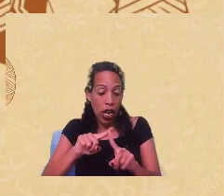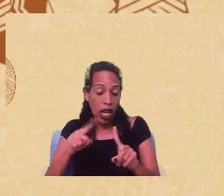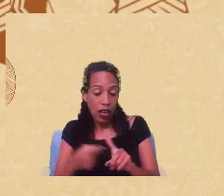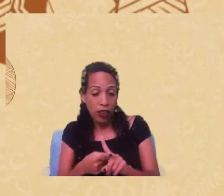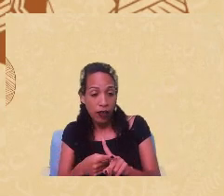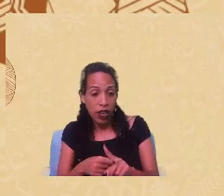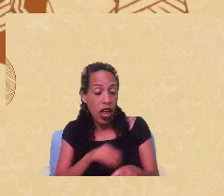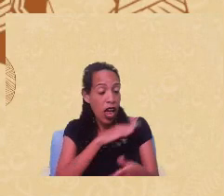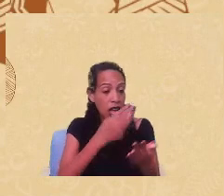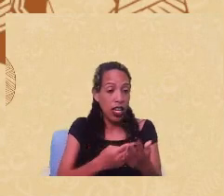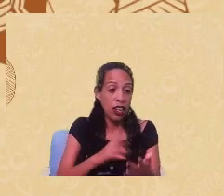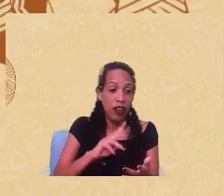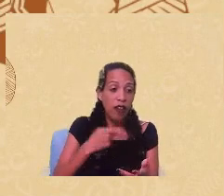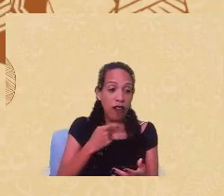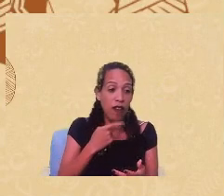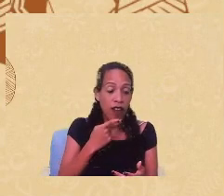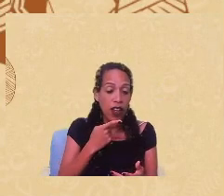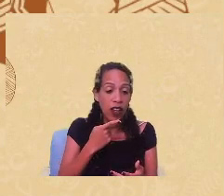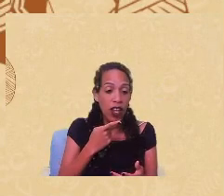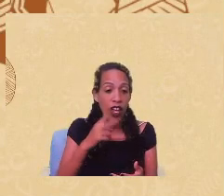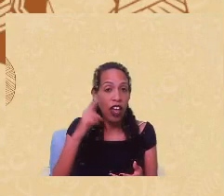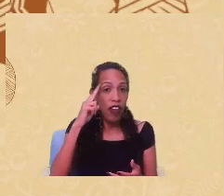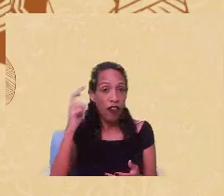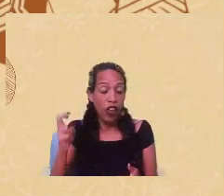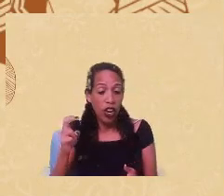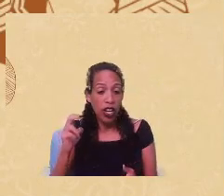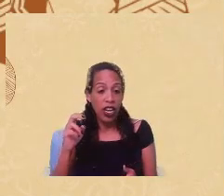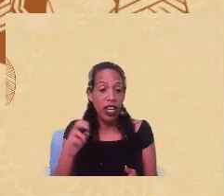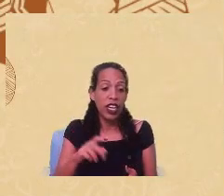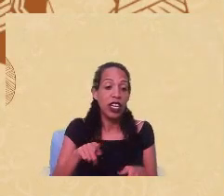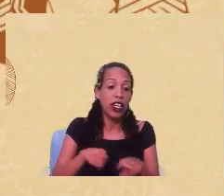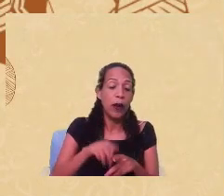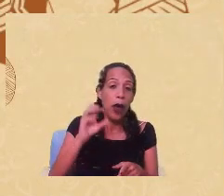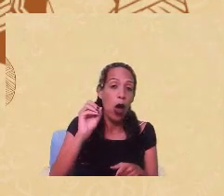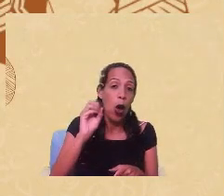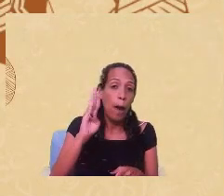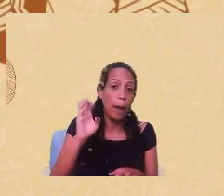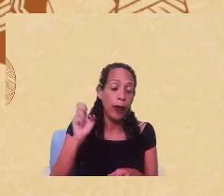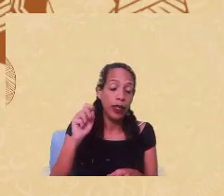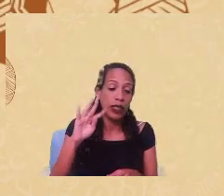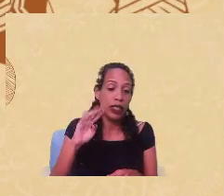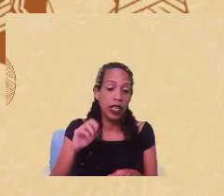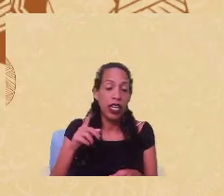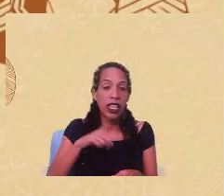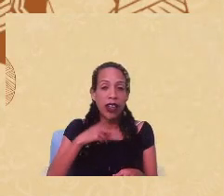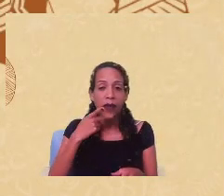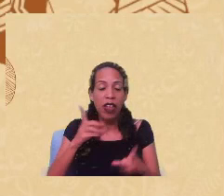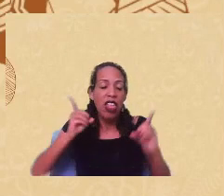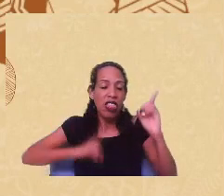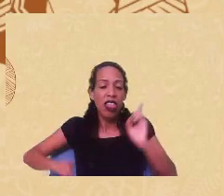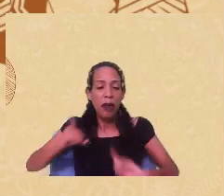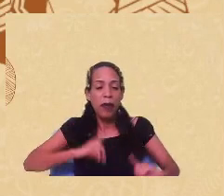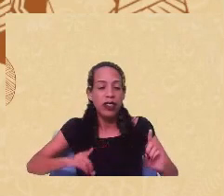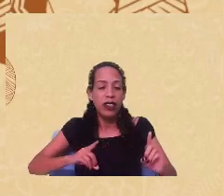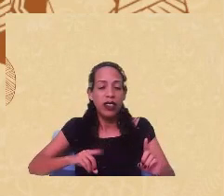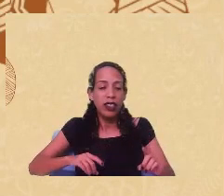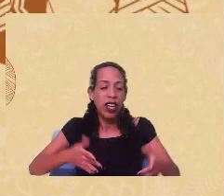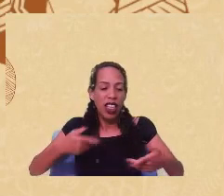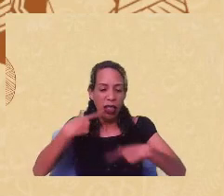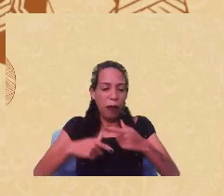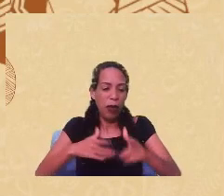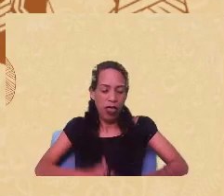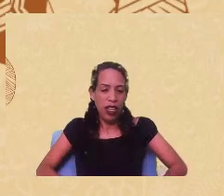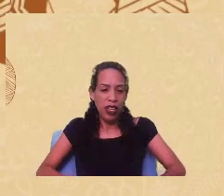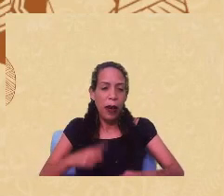não falamos o suficiente sobre violência estética e, muitas vezes, ignoramos a depressão pós-parto, porque ser mãe seria o que nos faria